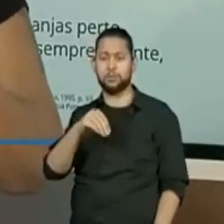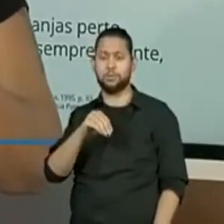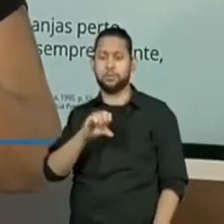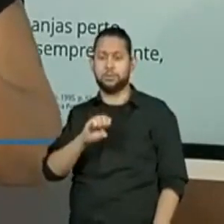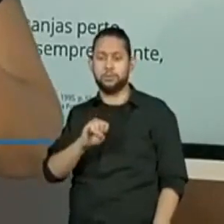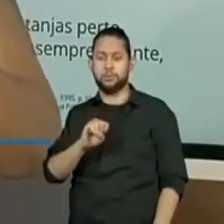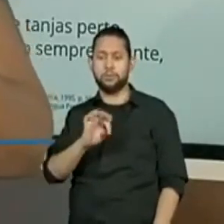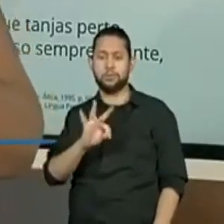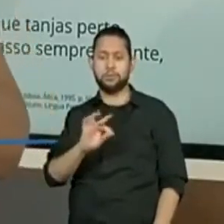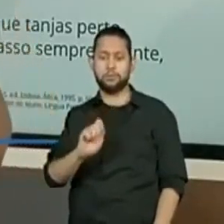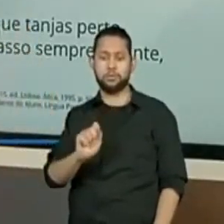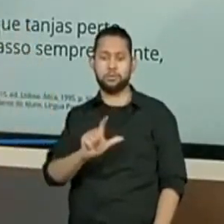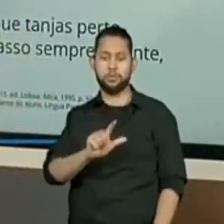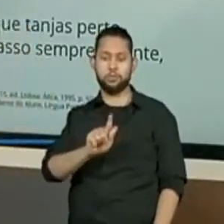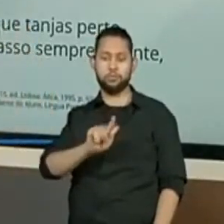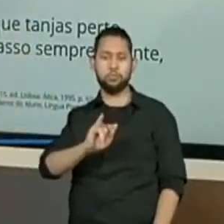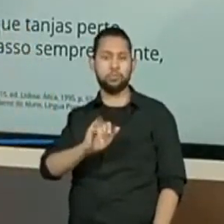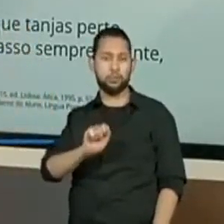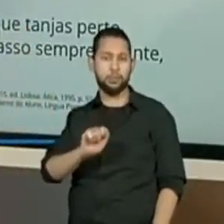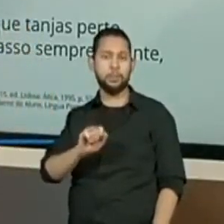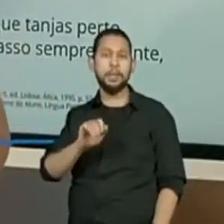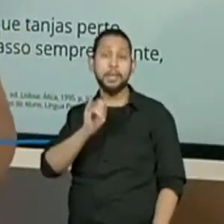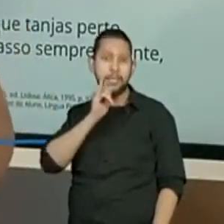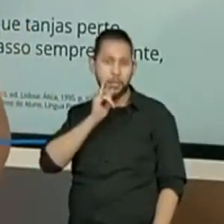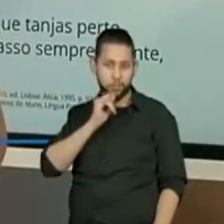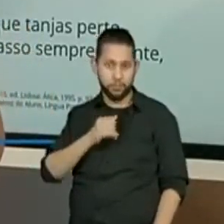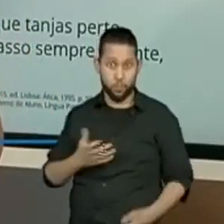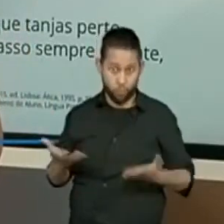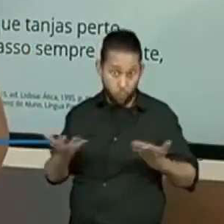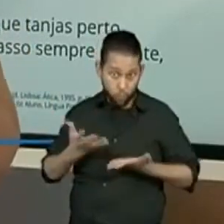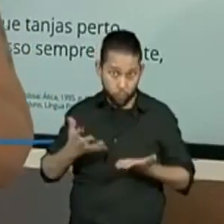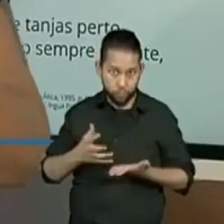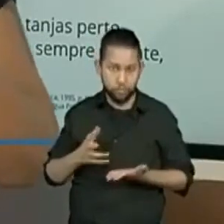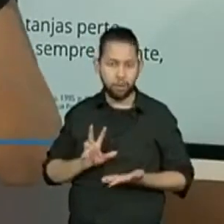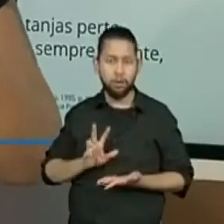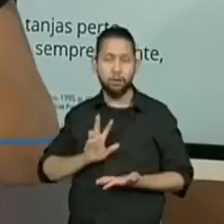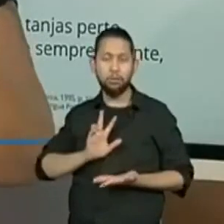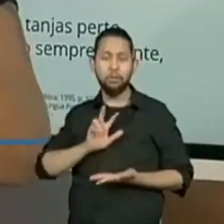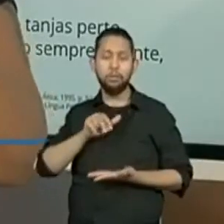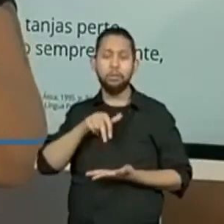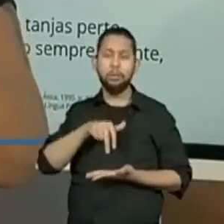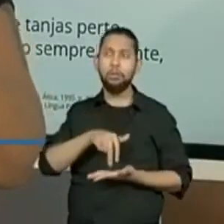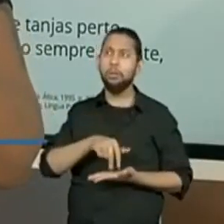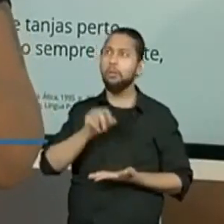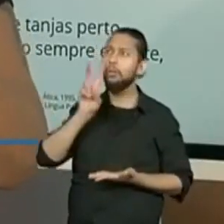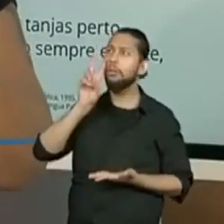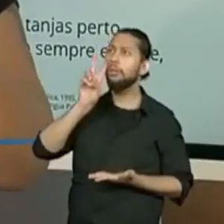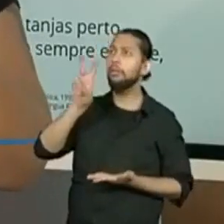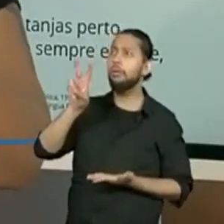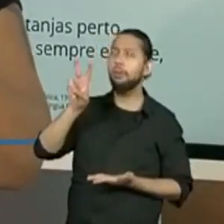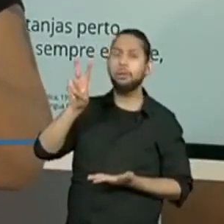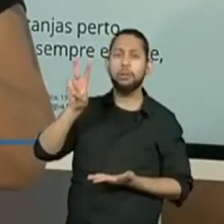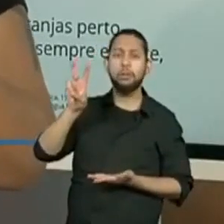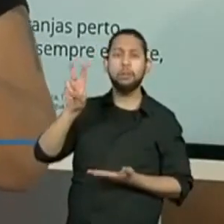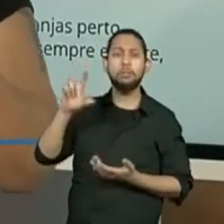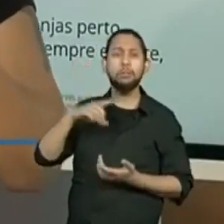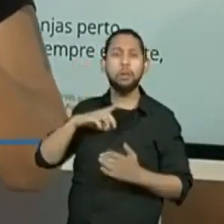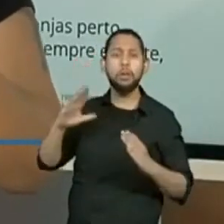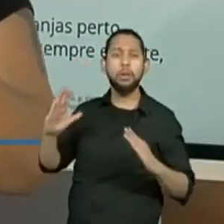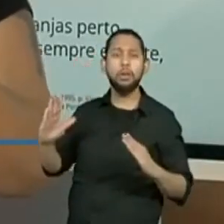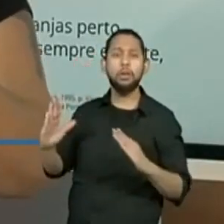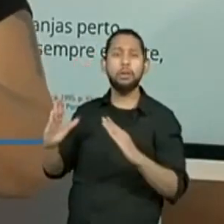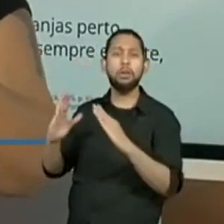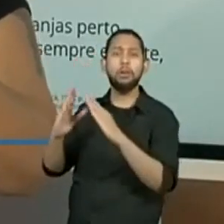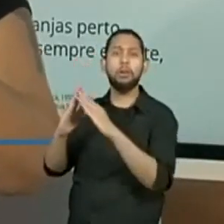sino como uma memória, lá de muito tempo atrás. Ele ainda termina com a saudade, falando da saudade,